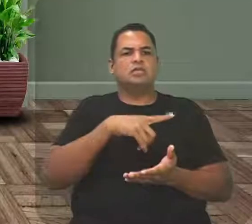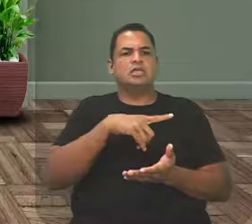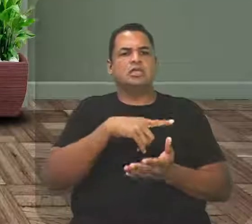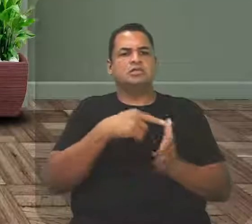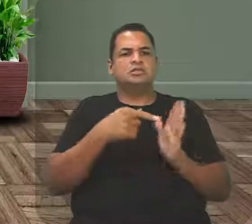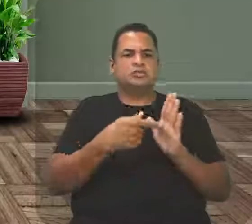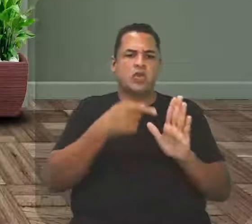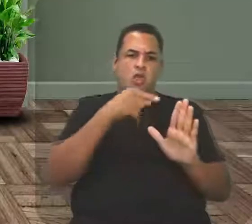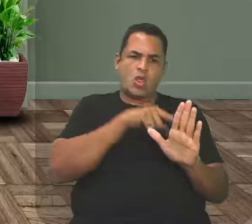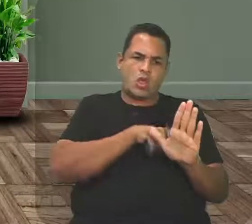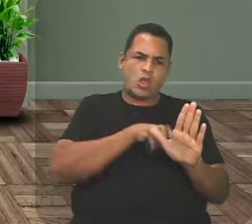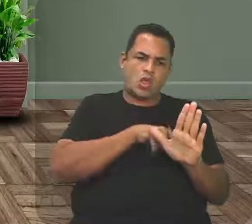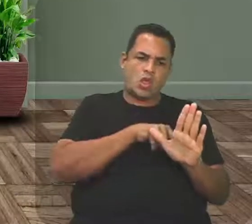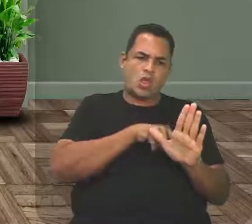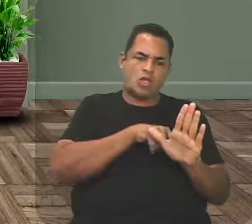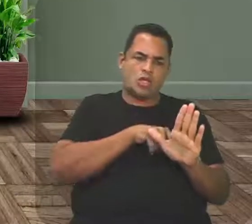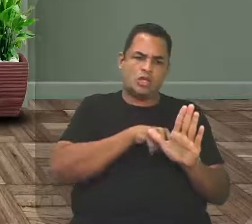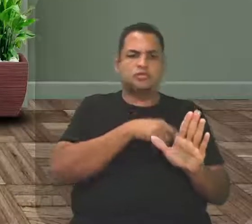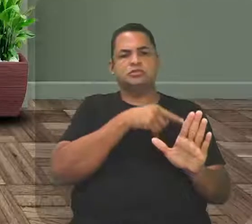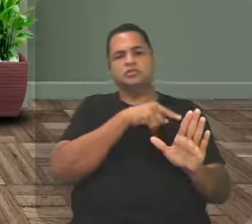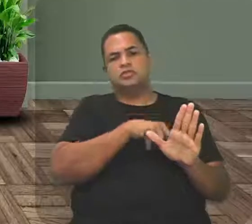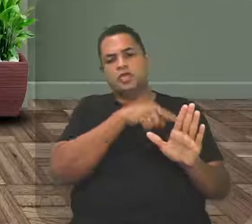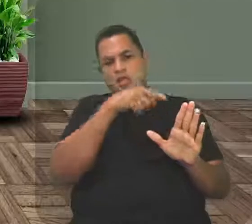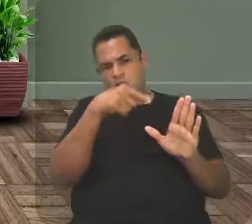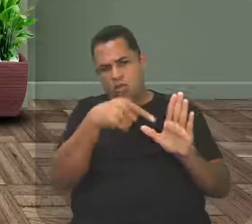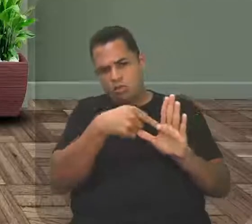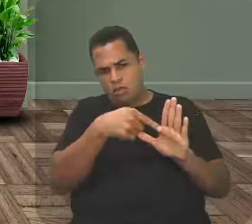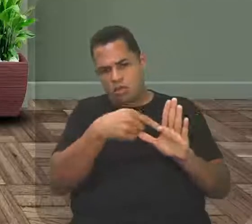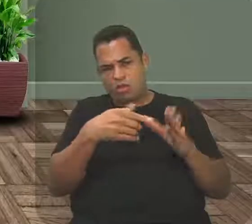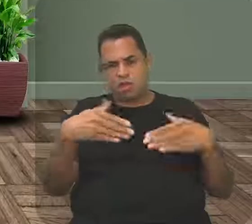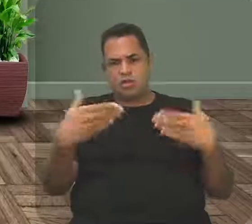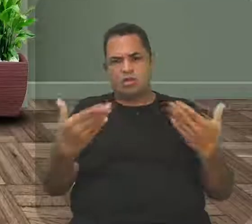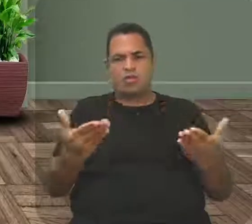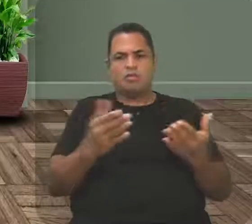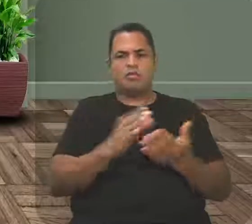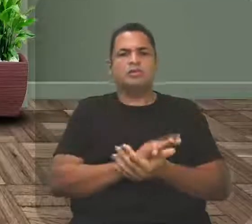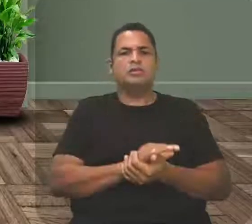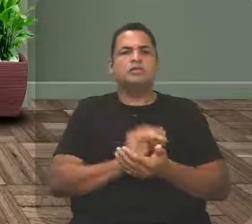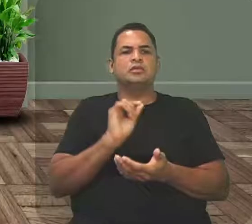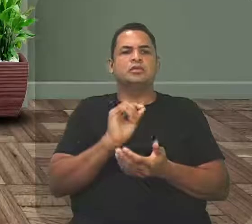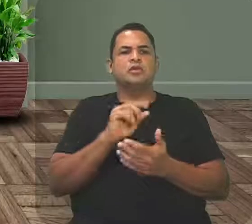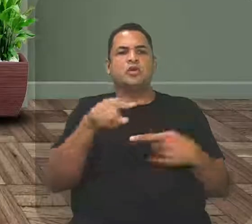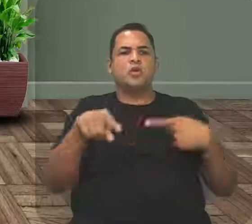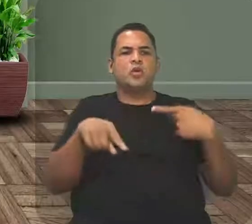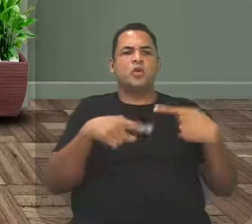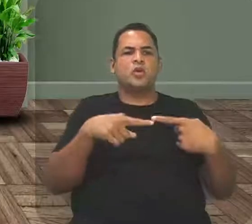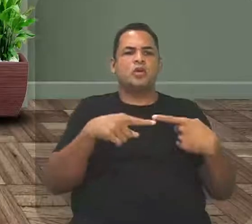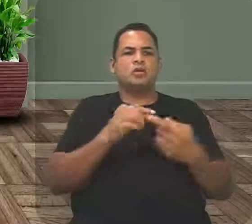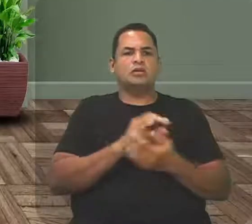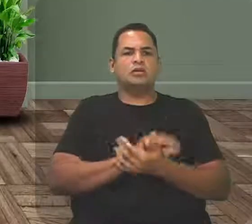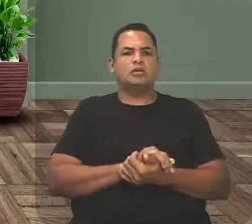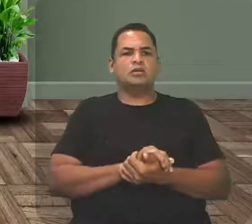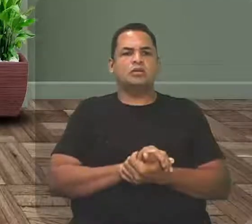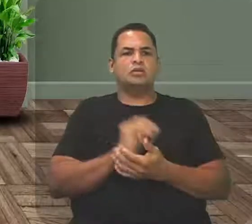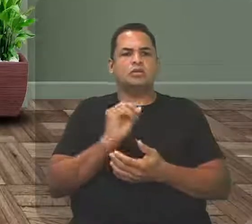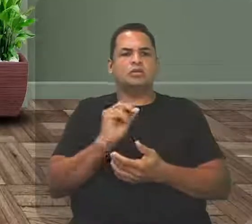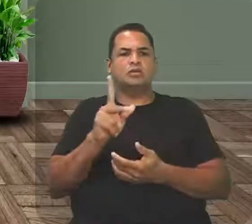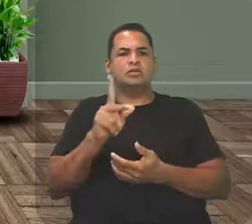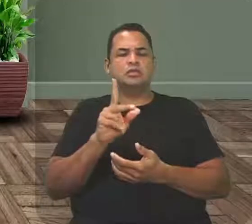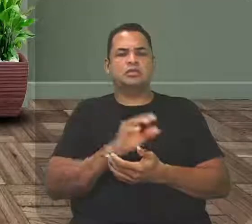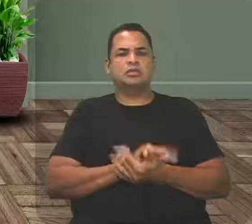figurado. Texto não literário, o quê? Direto, objetivo, que informa. Ok?